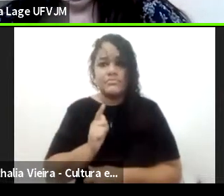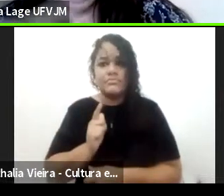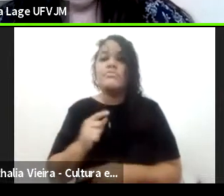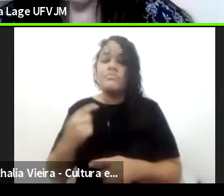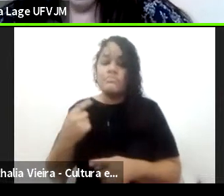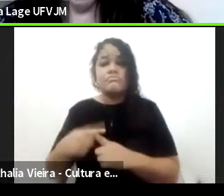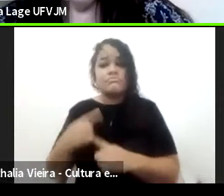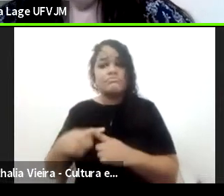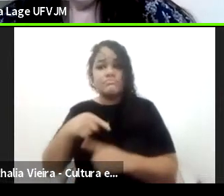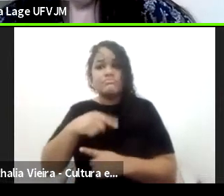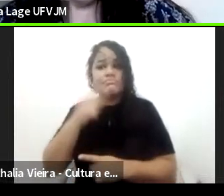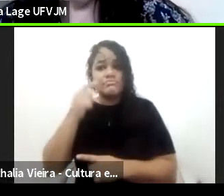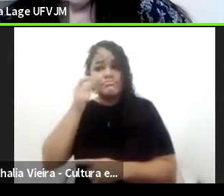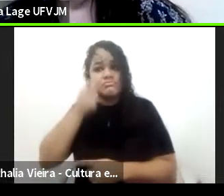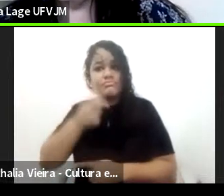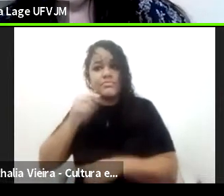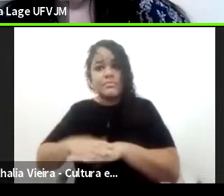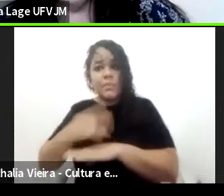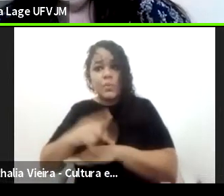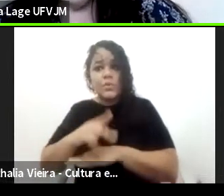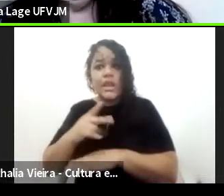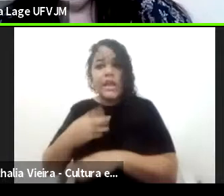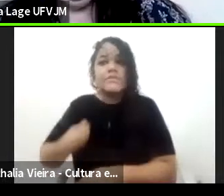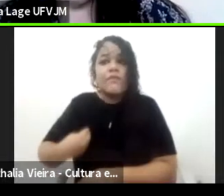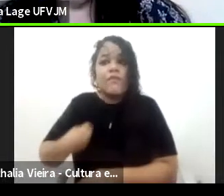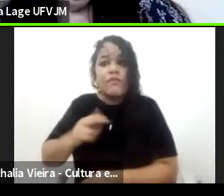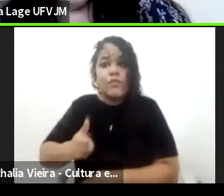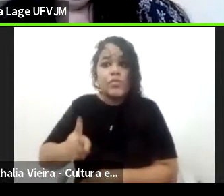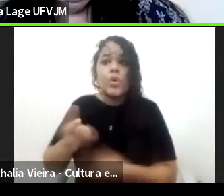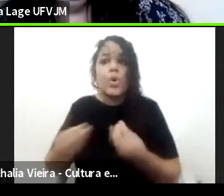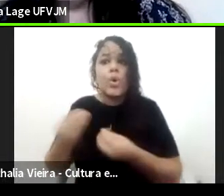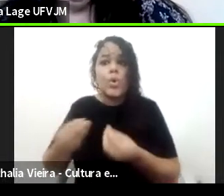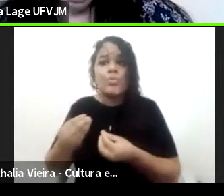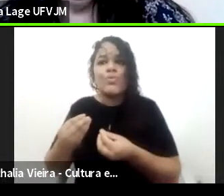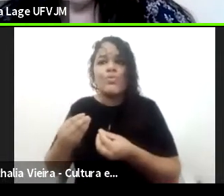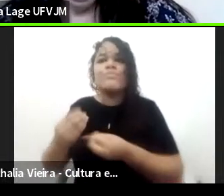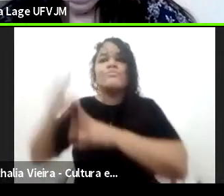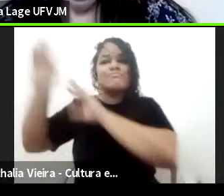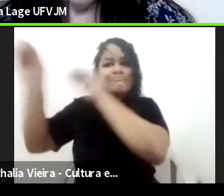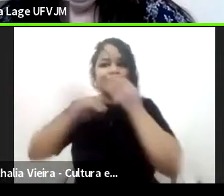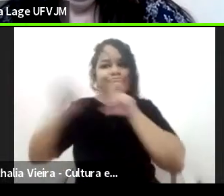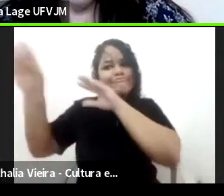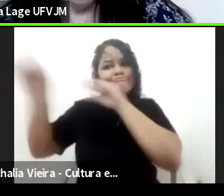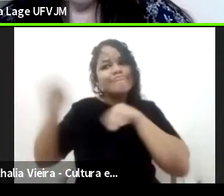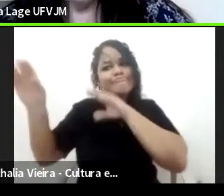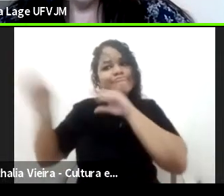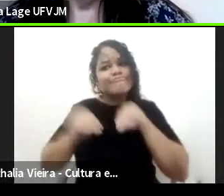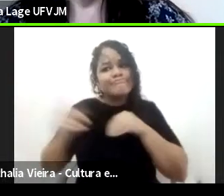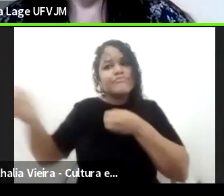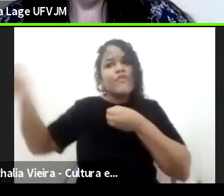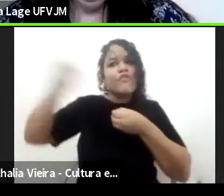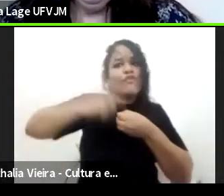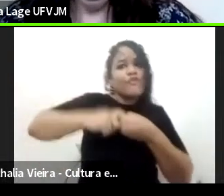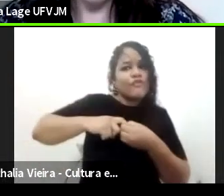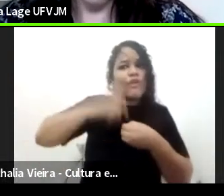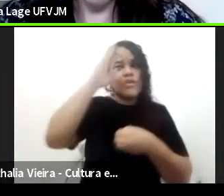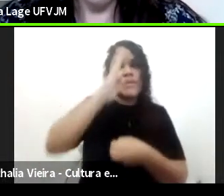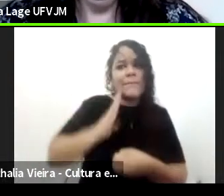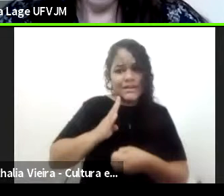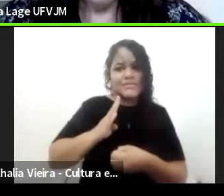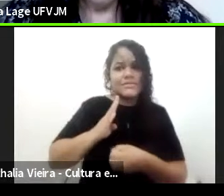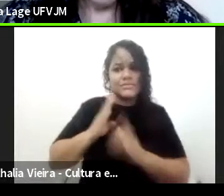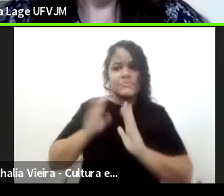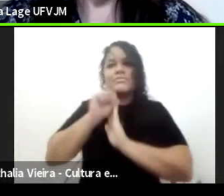né? Porque eles retornam para o Brasil lá no final do século XIX, né? Como que eles sobrevivem e